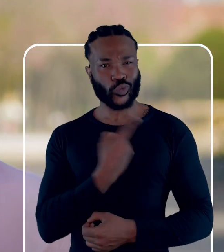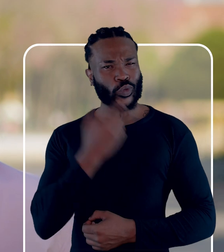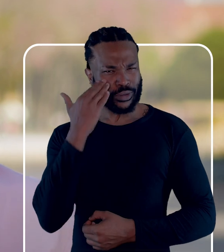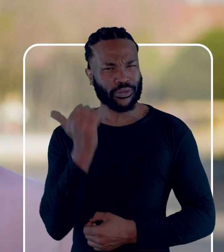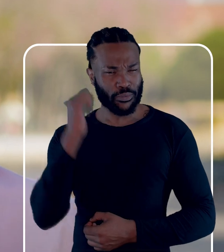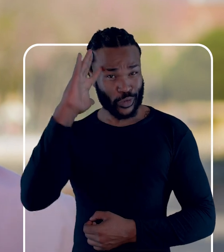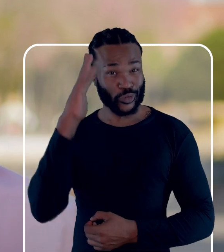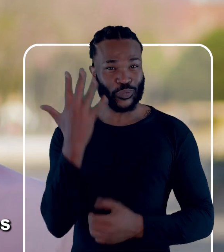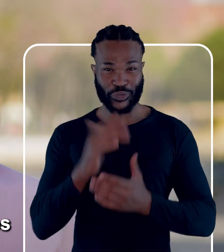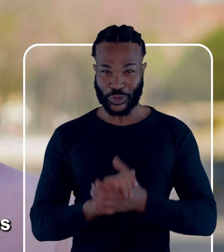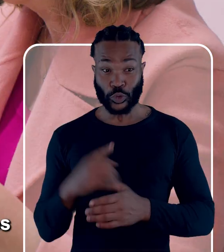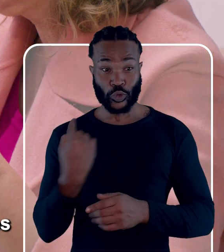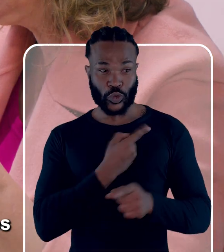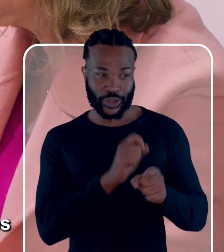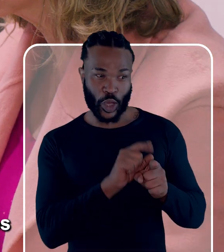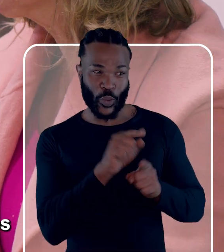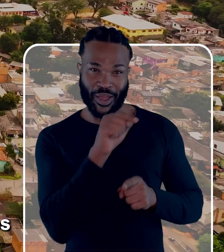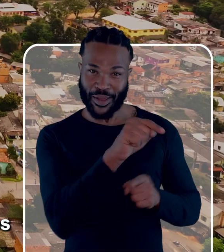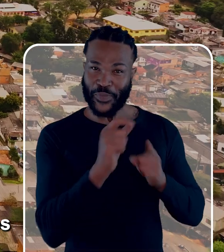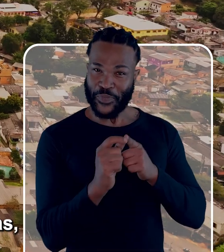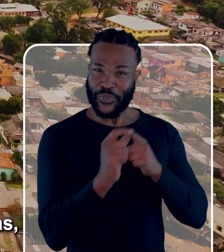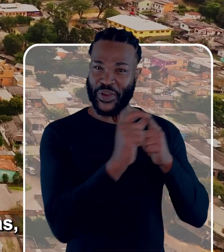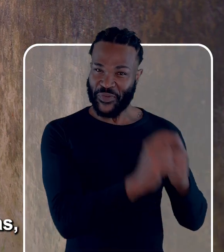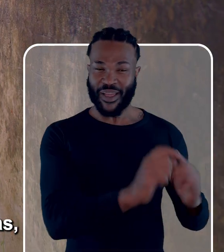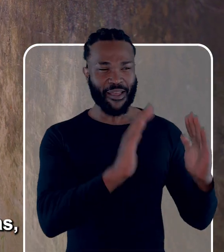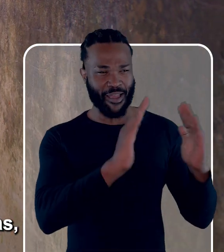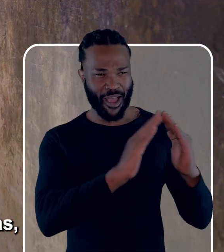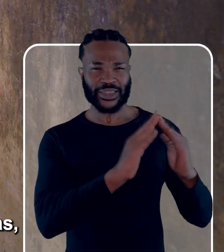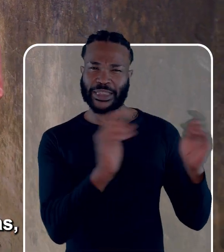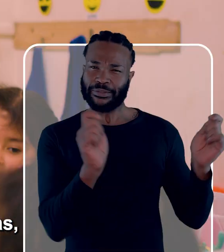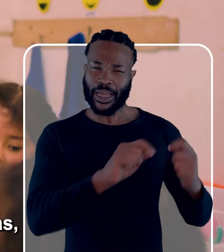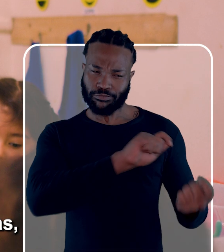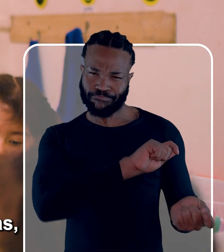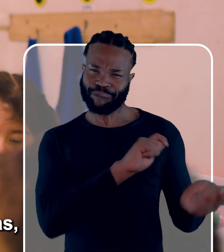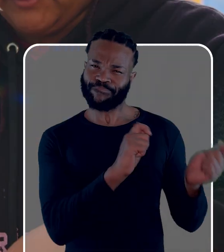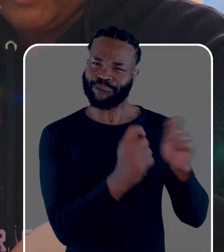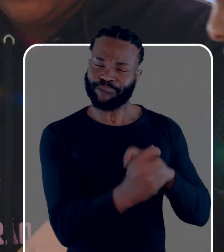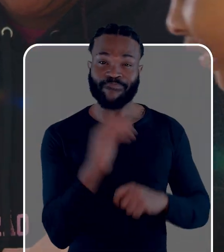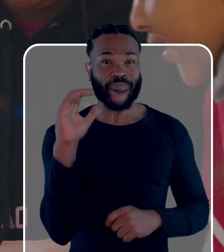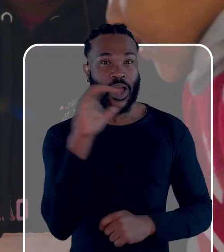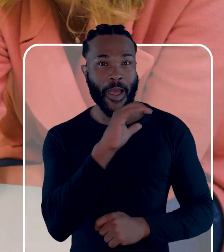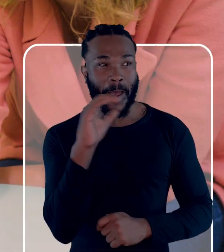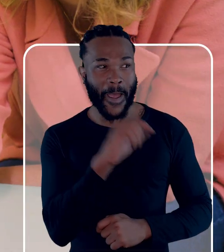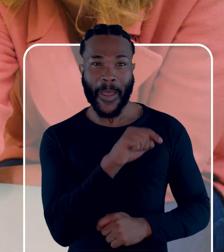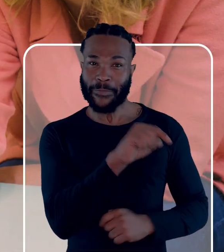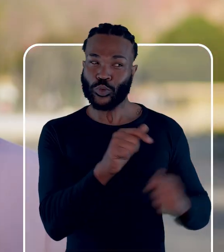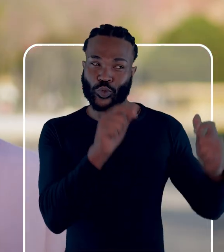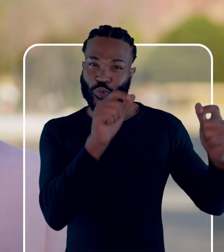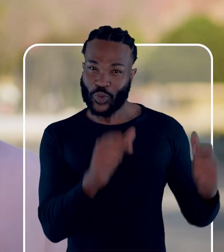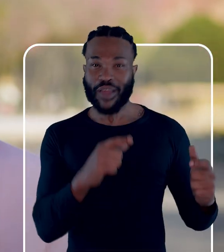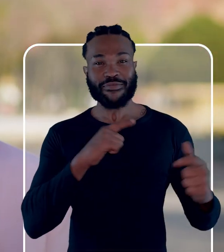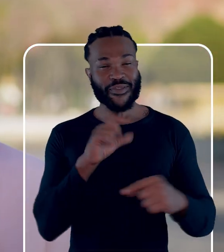a gente sabe como resolver. Nós vamos alugar nas comunidades, casas que possam ser transformadas o mais rápido possível